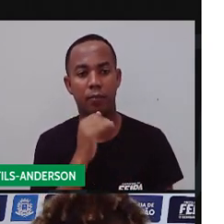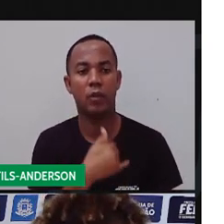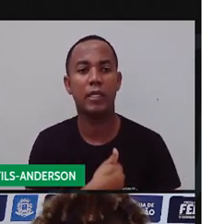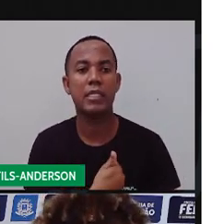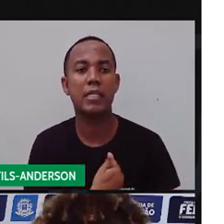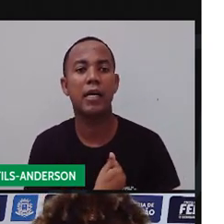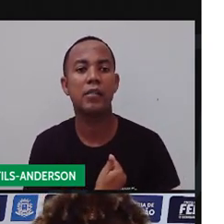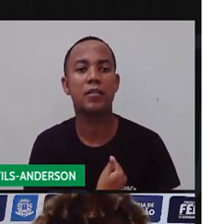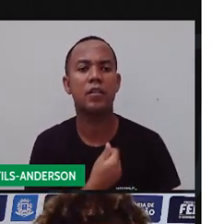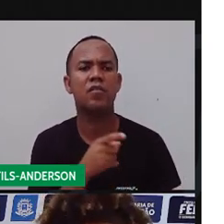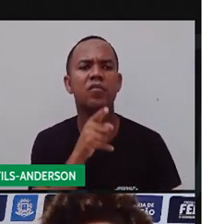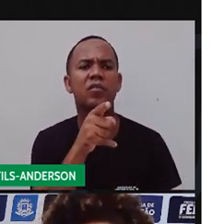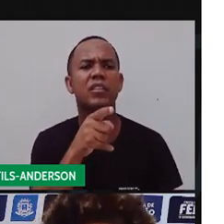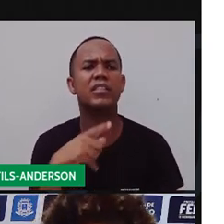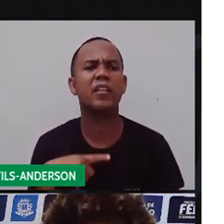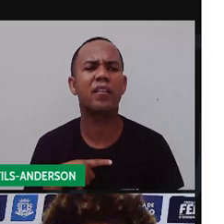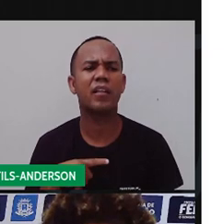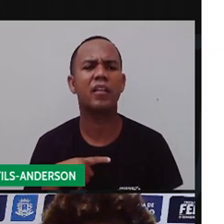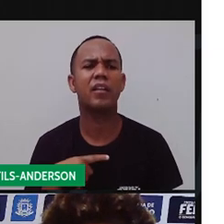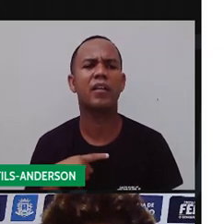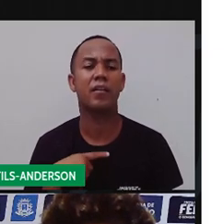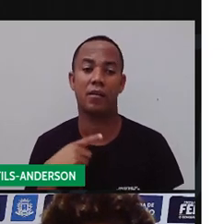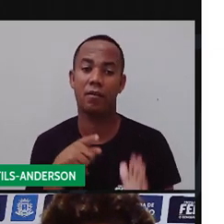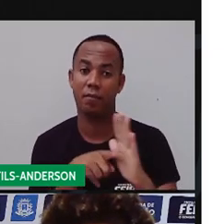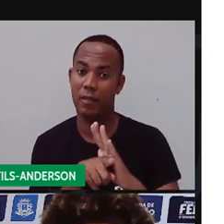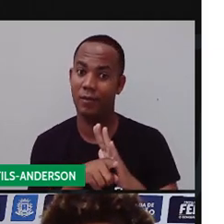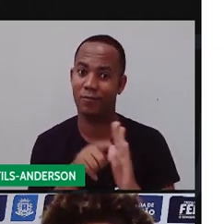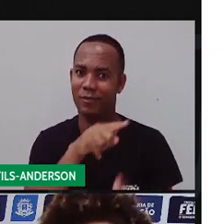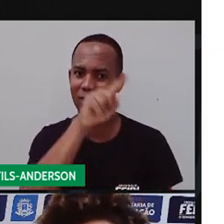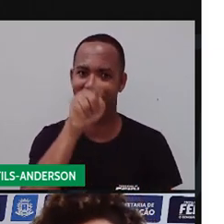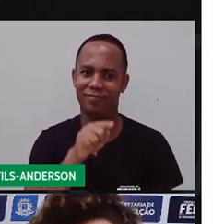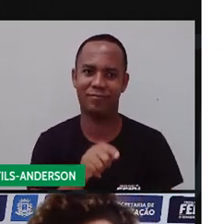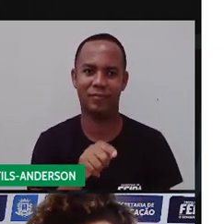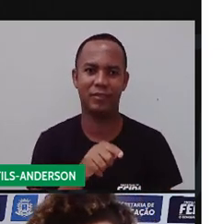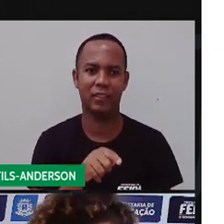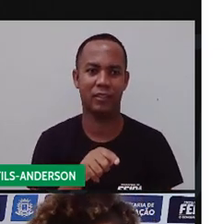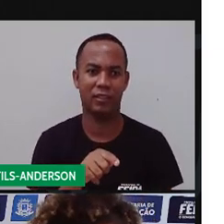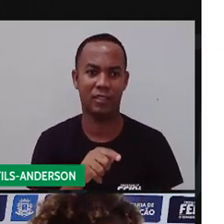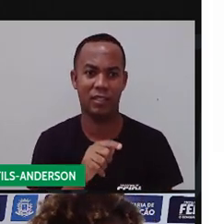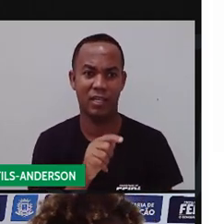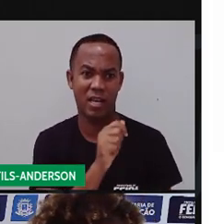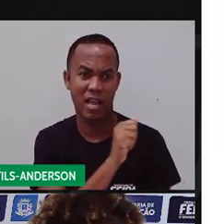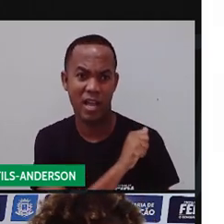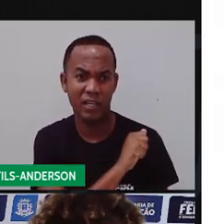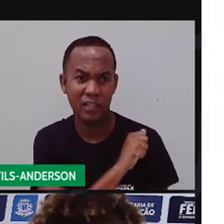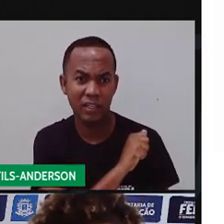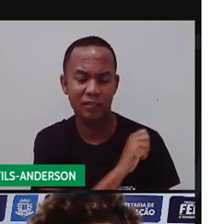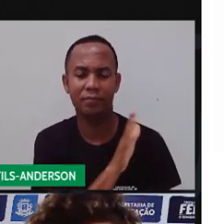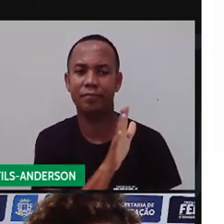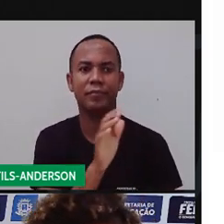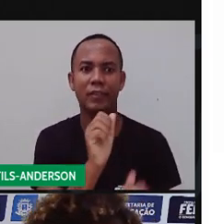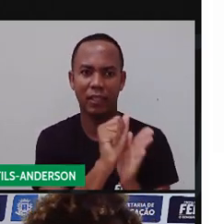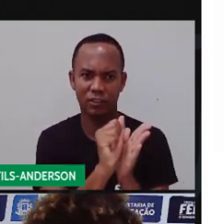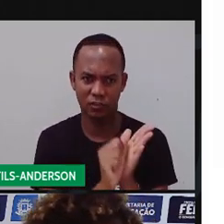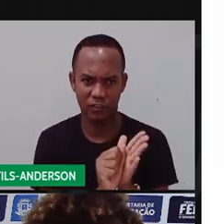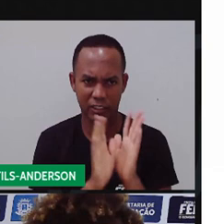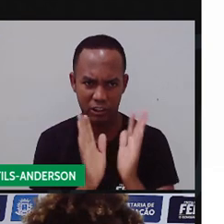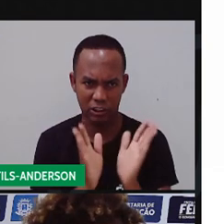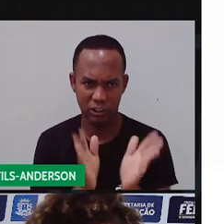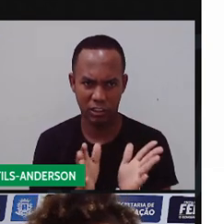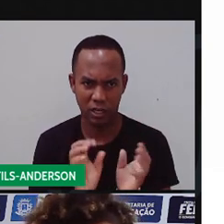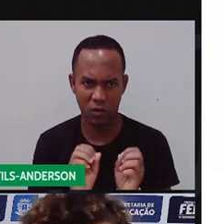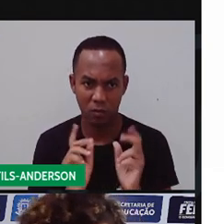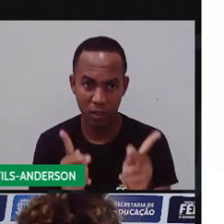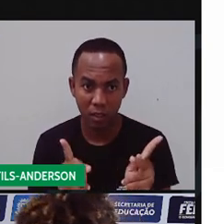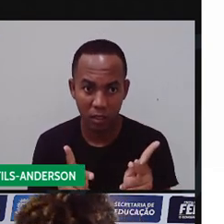tem? A atividade já está pronta? Onde está o meu lanche? Você está feliz?